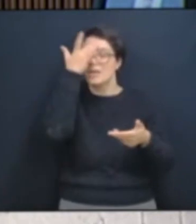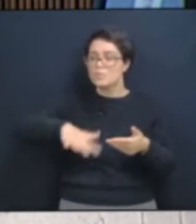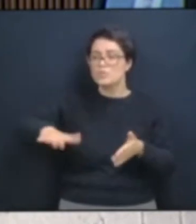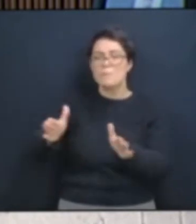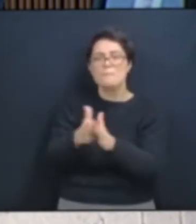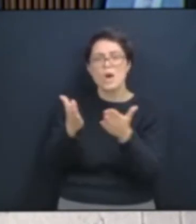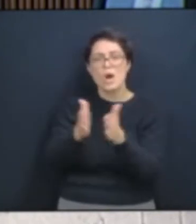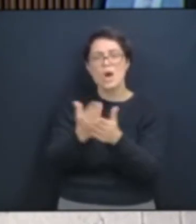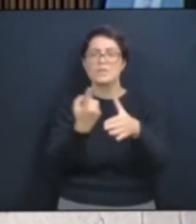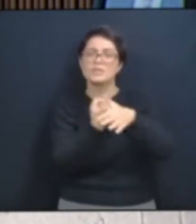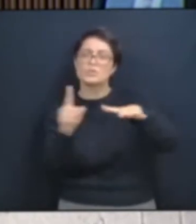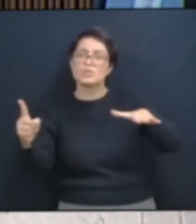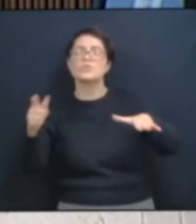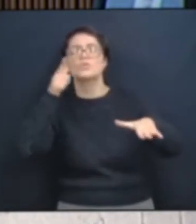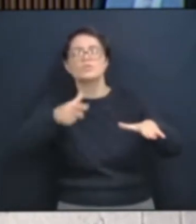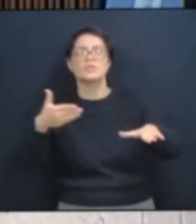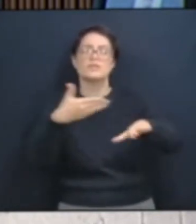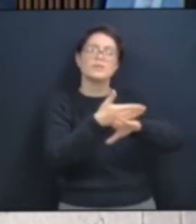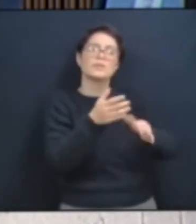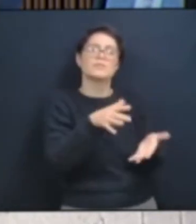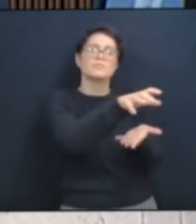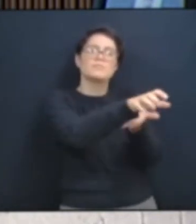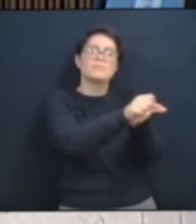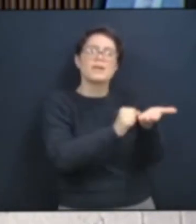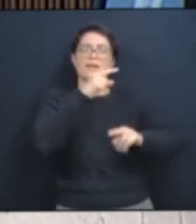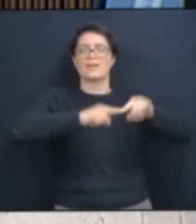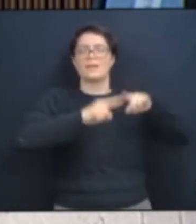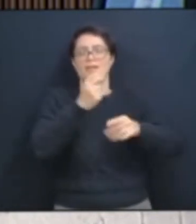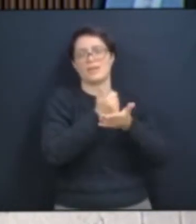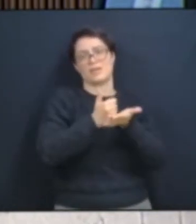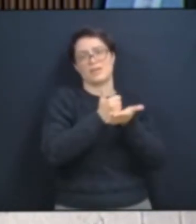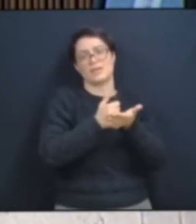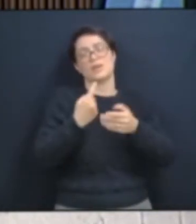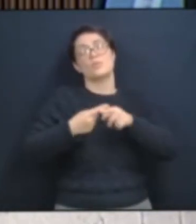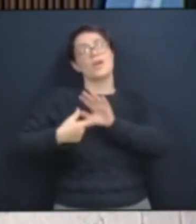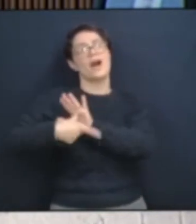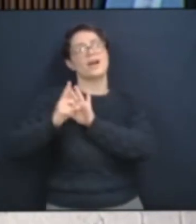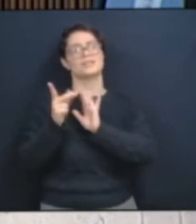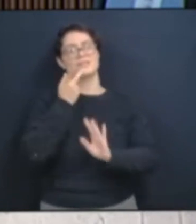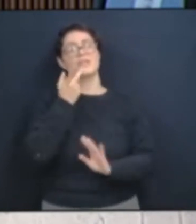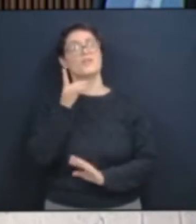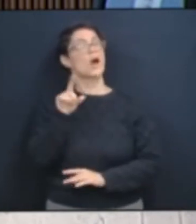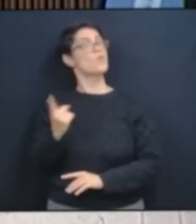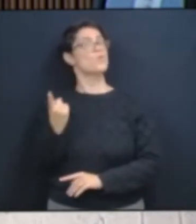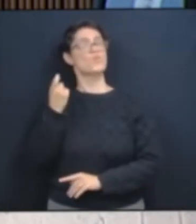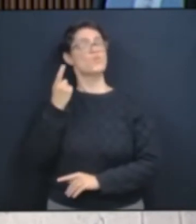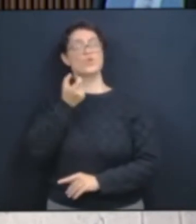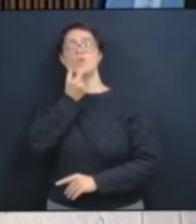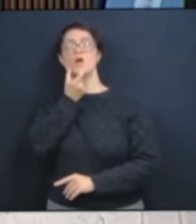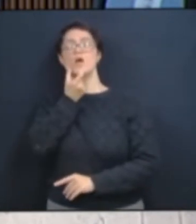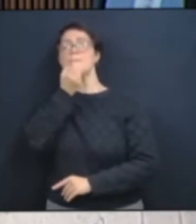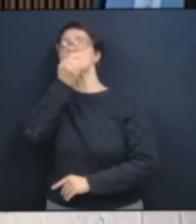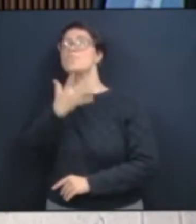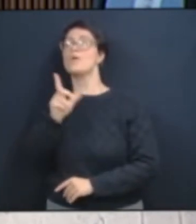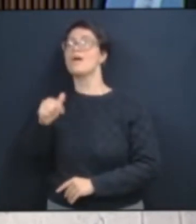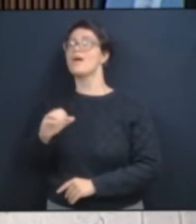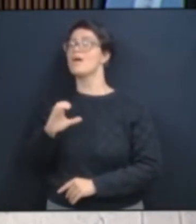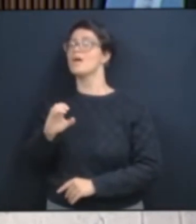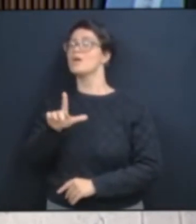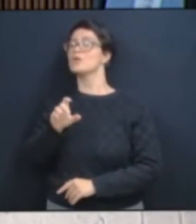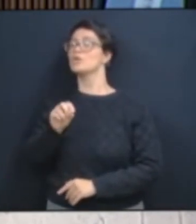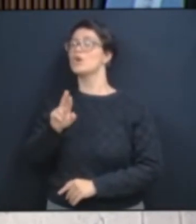Porque naquela época o único medicamento que funcionava era a cloroquina. E o povo passando